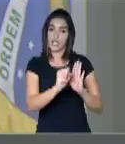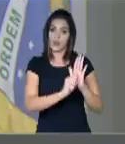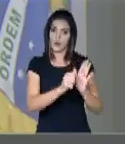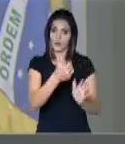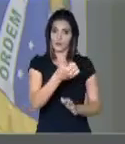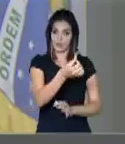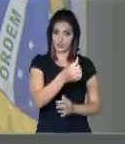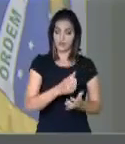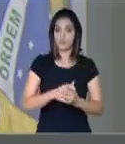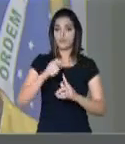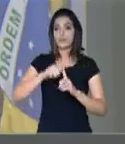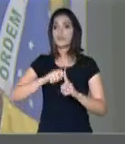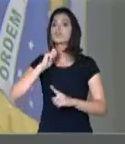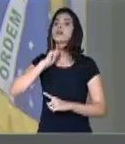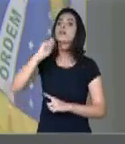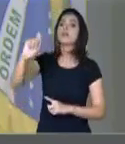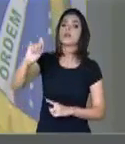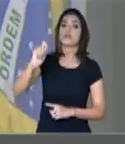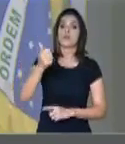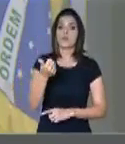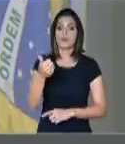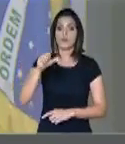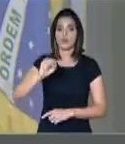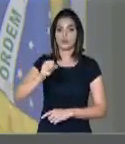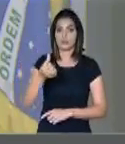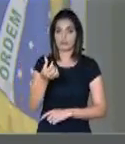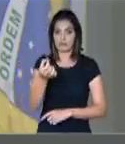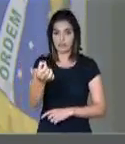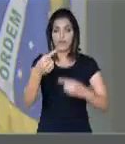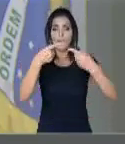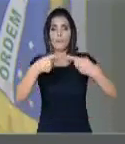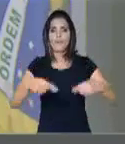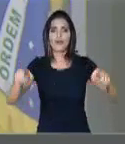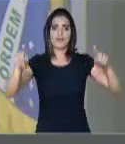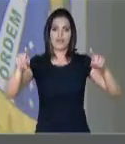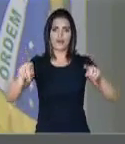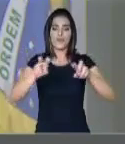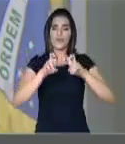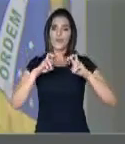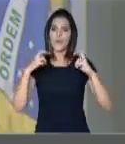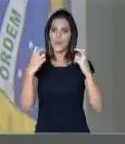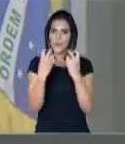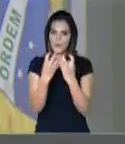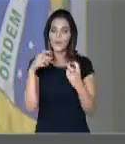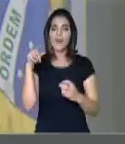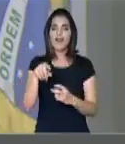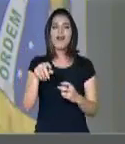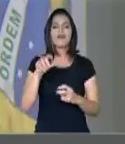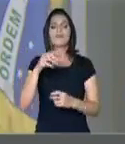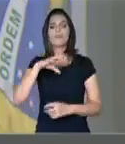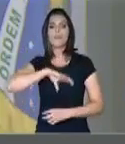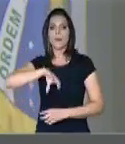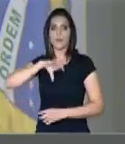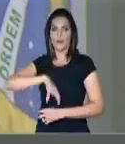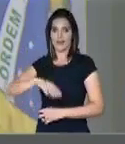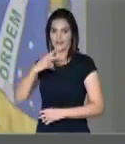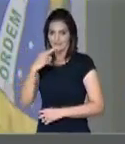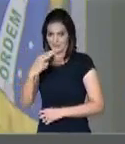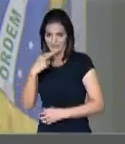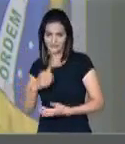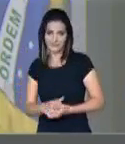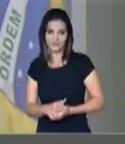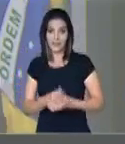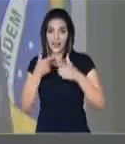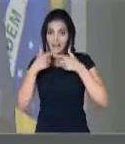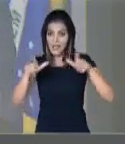em abril, de 1860, foi realizado, o primeiro, culto, em português, no Brasil, senhor